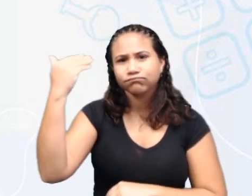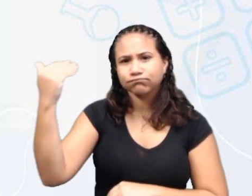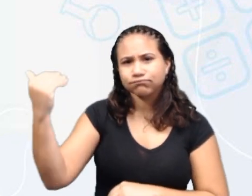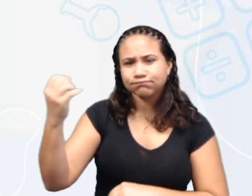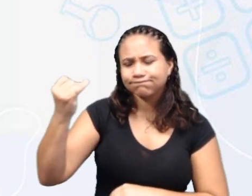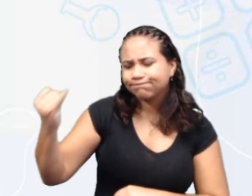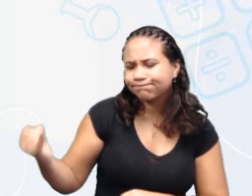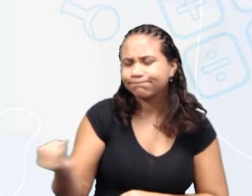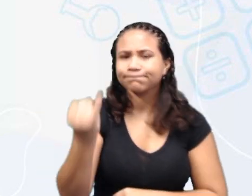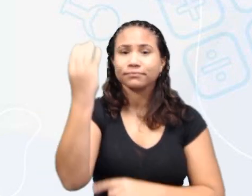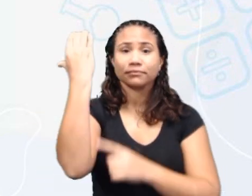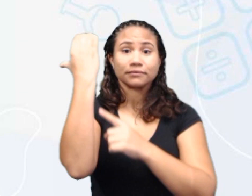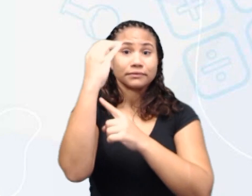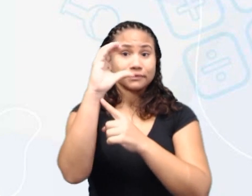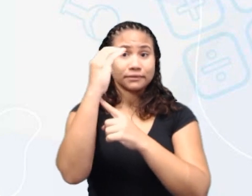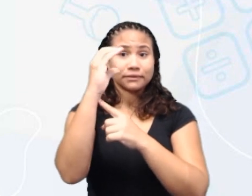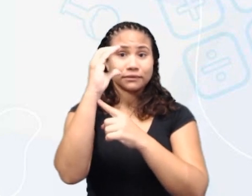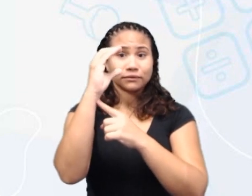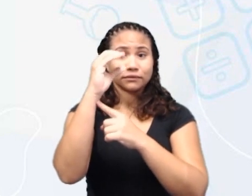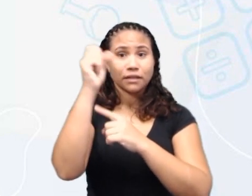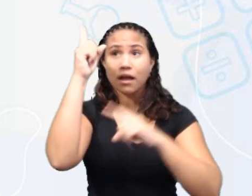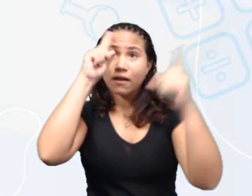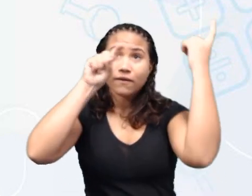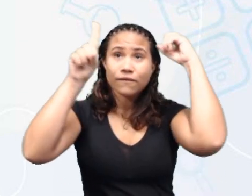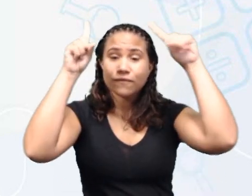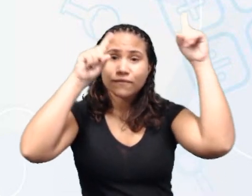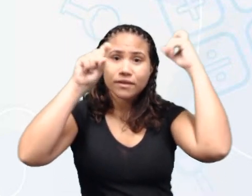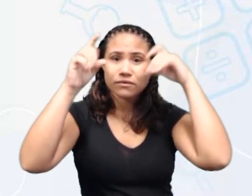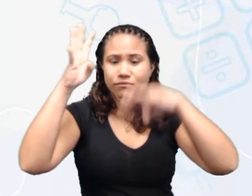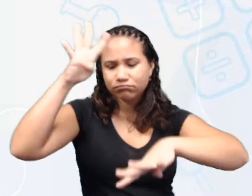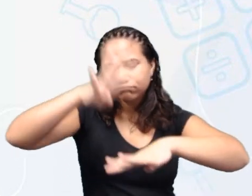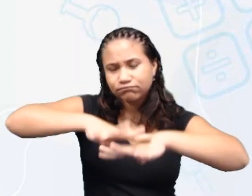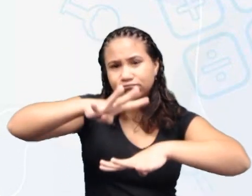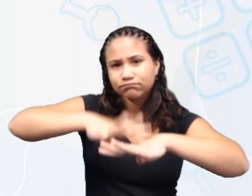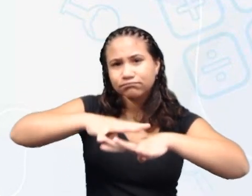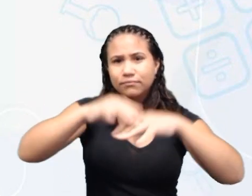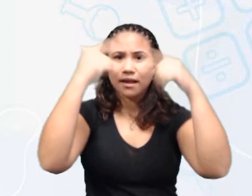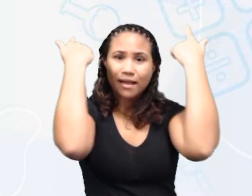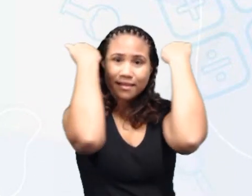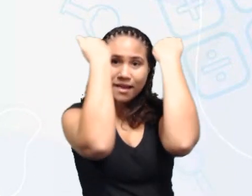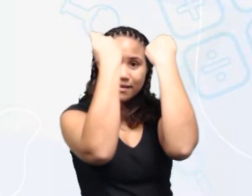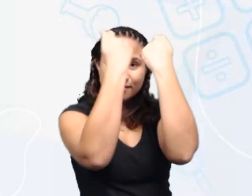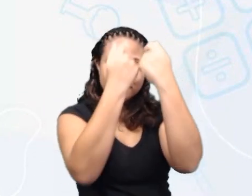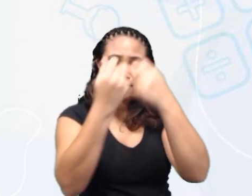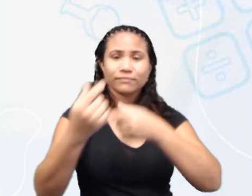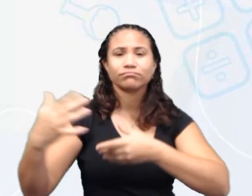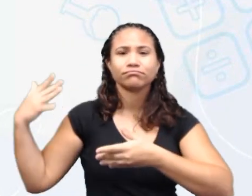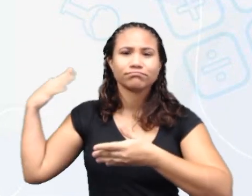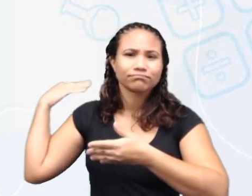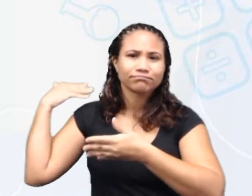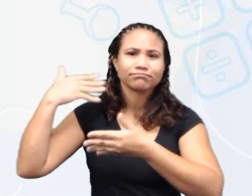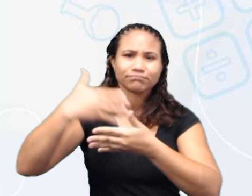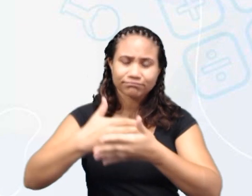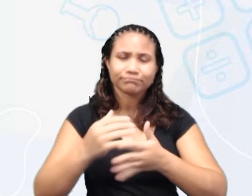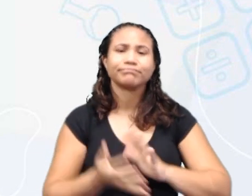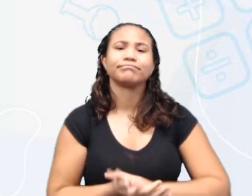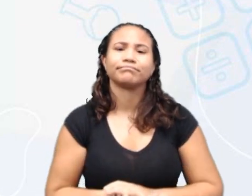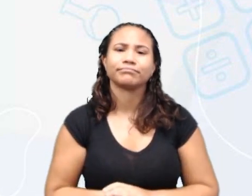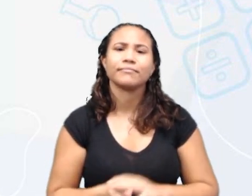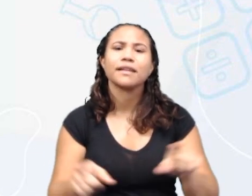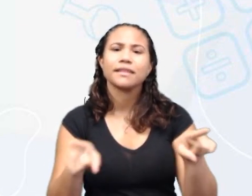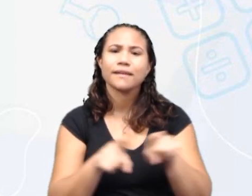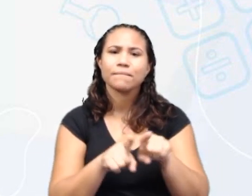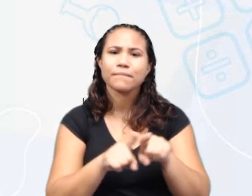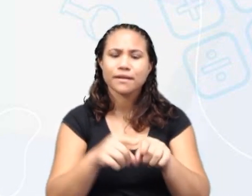mais importantes cientistas, inventores e matemáticos gregos da Antiguidade Clássica, e que